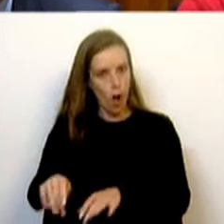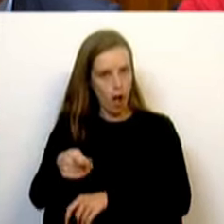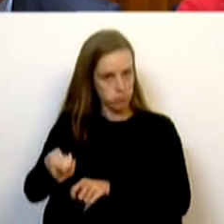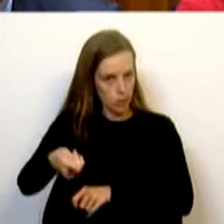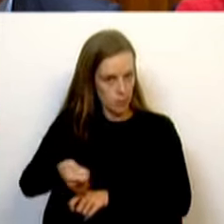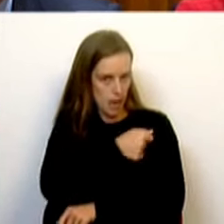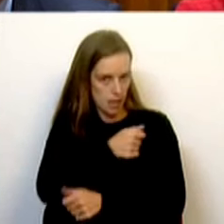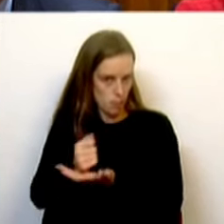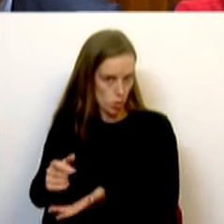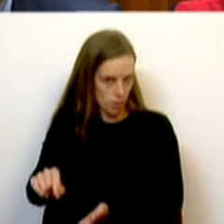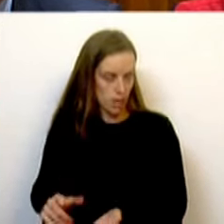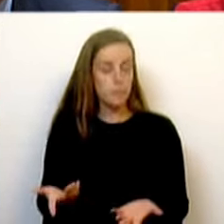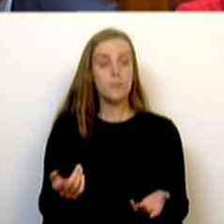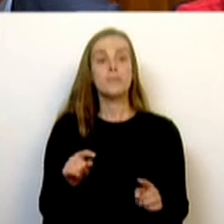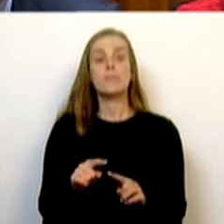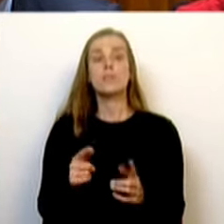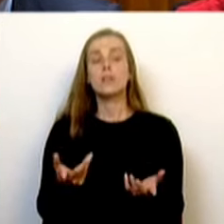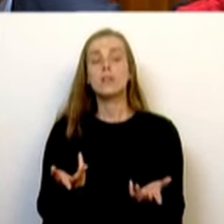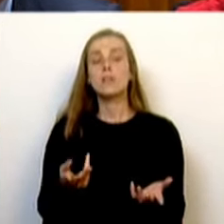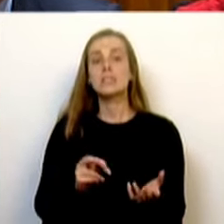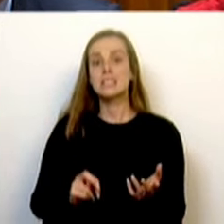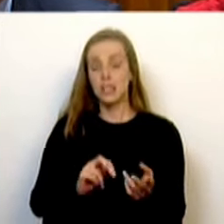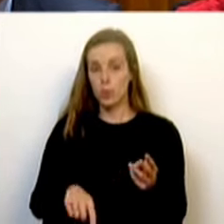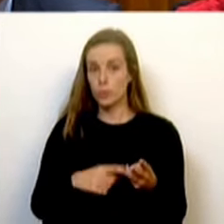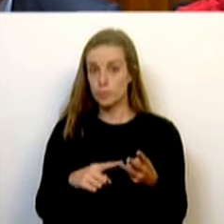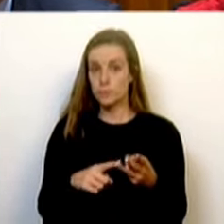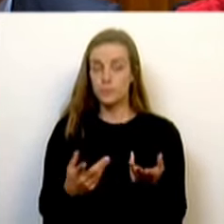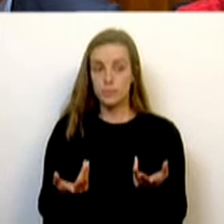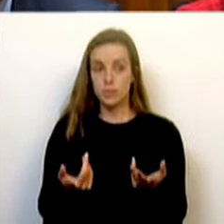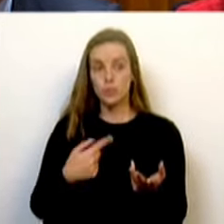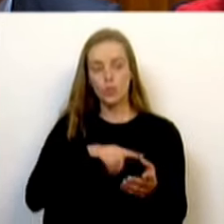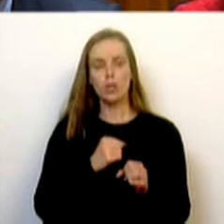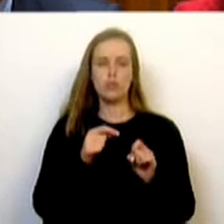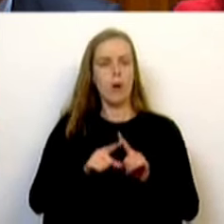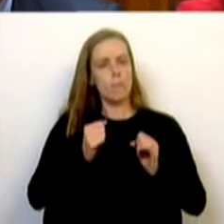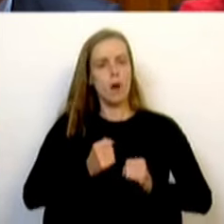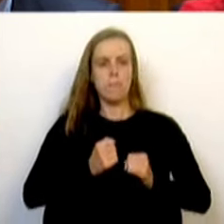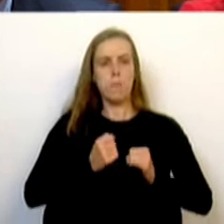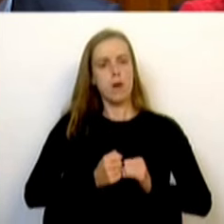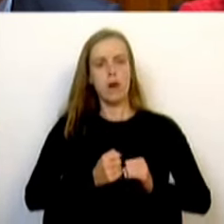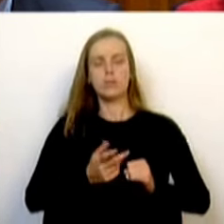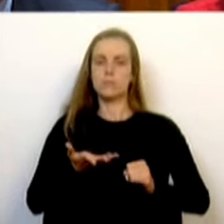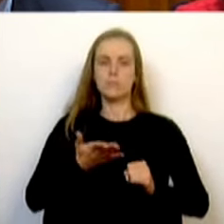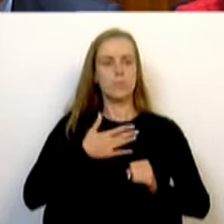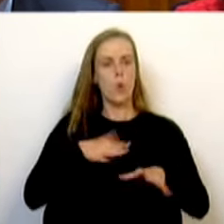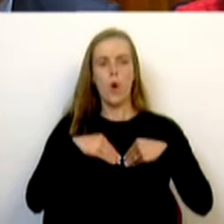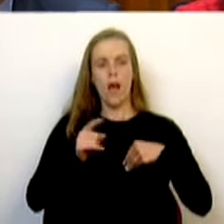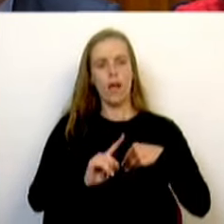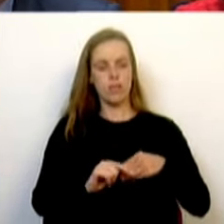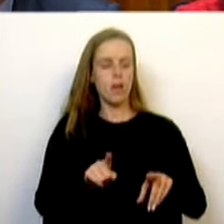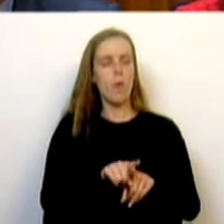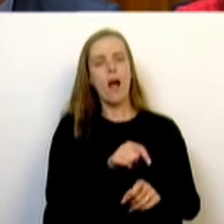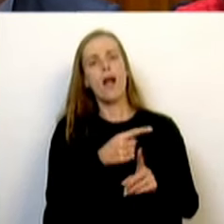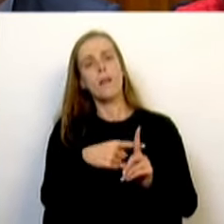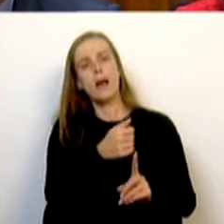Terceiro lugar, é verdade que todos se manifestaram contra o programa Mais Habitação, mas ao contrário do que os senhores deputados